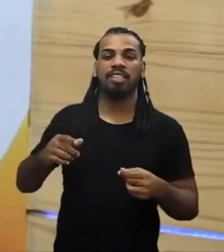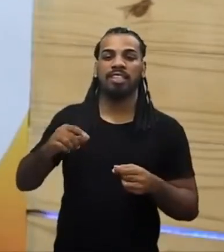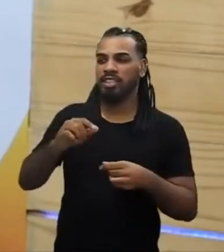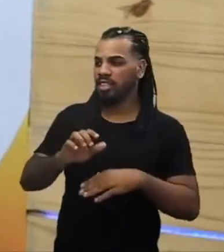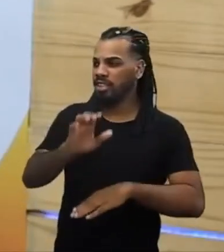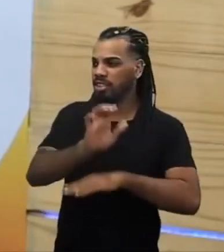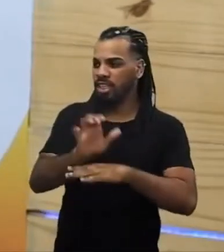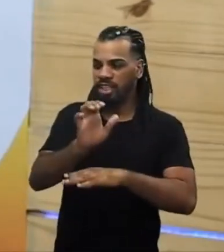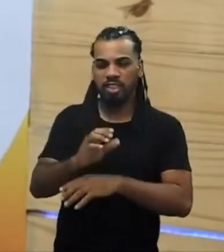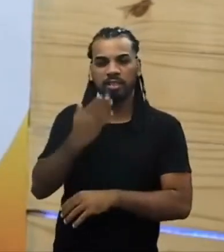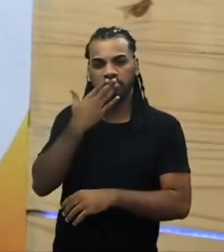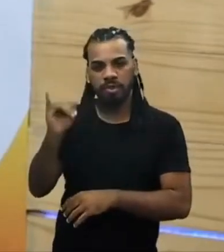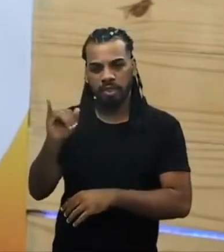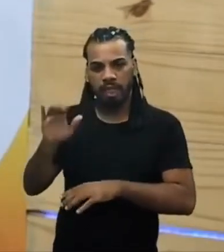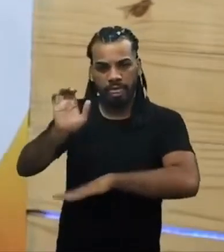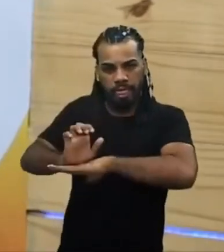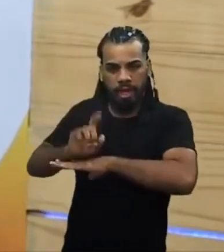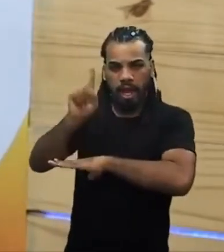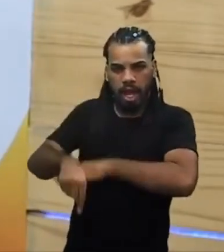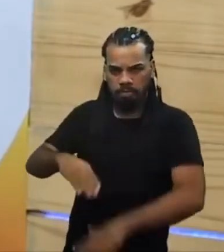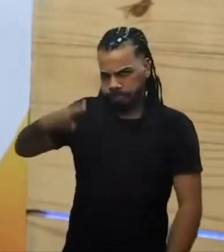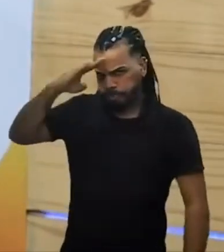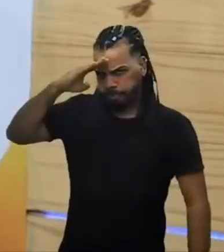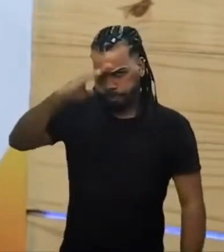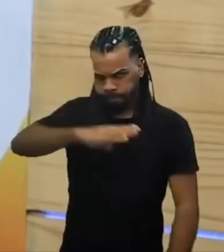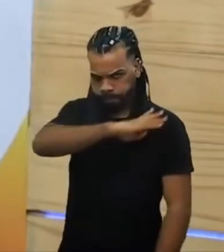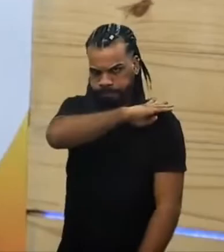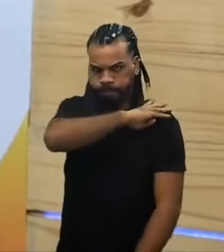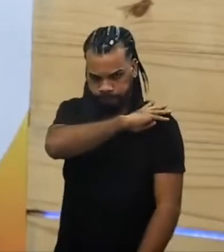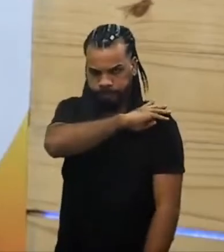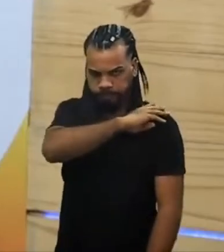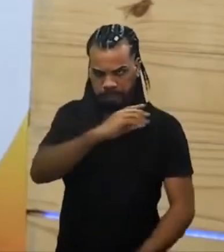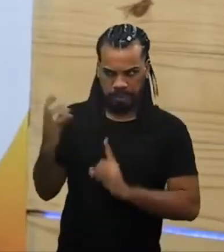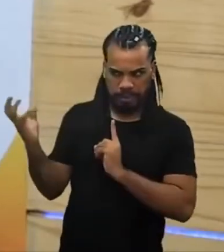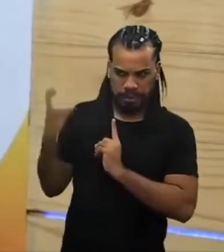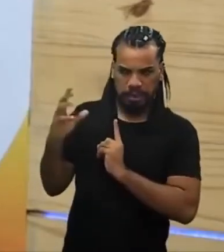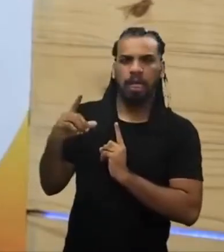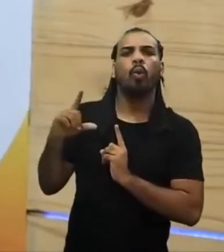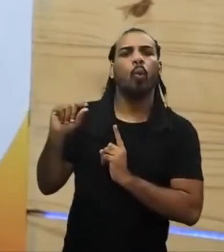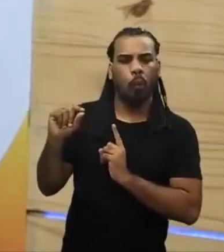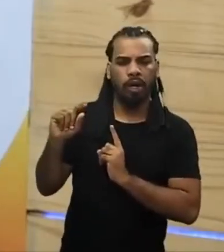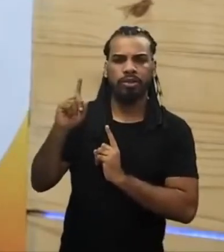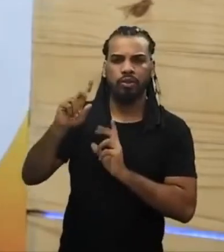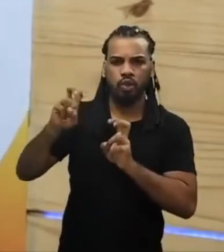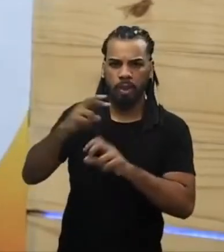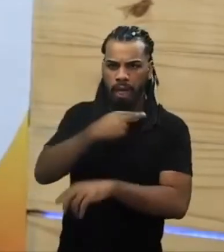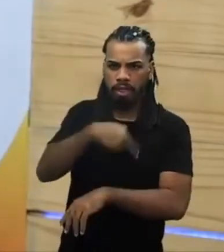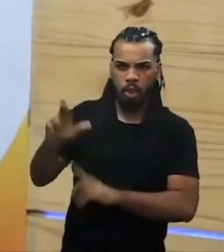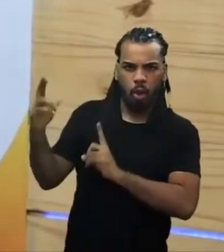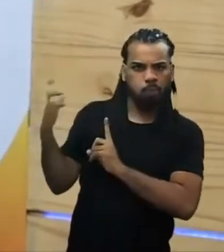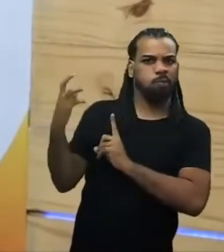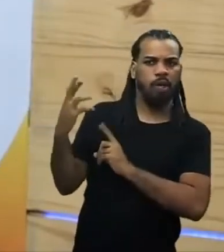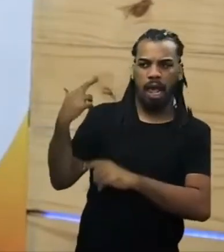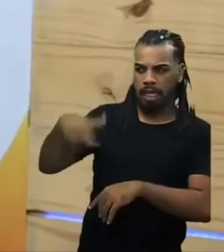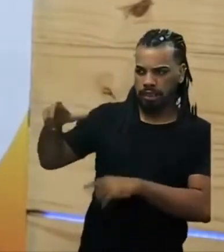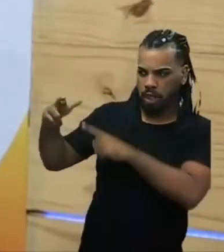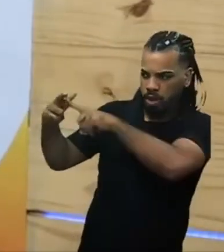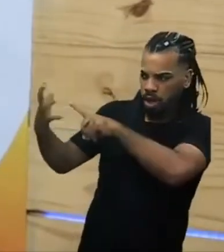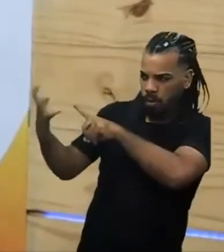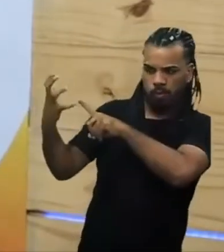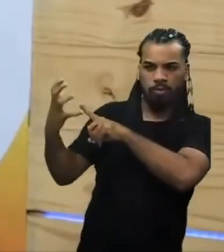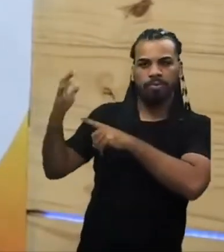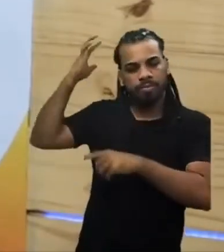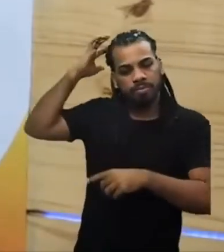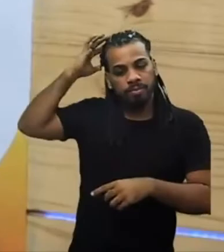que o Estado Inca era militarista e influenciado pela religião. Quando a gente tem esses dois